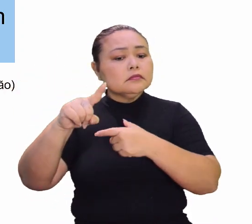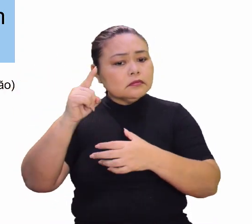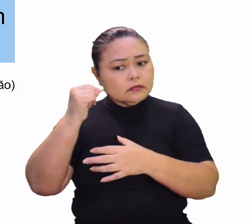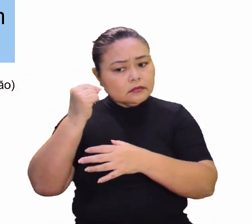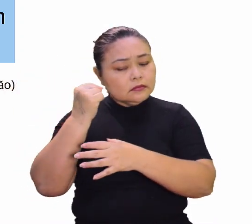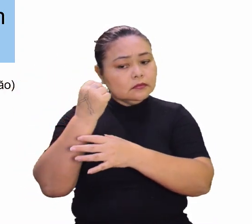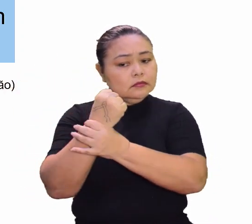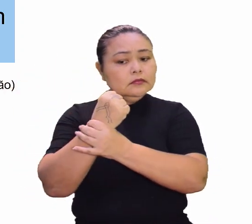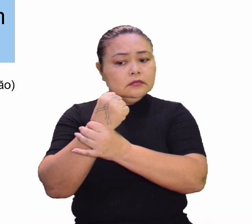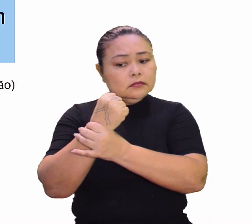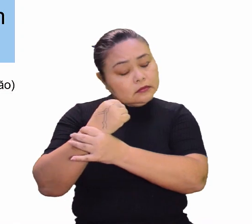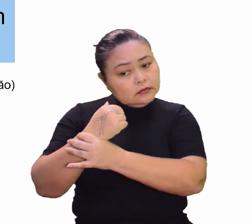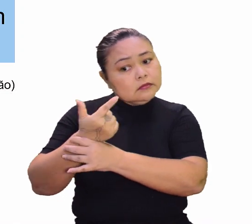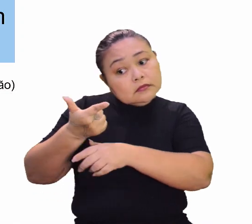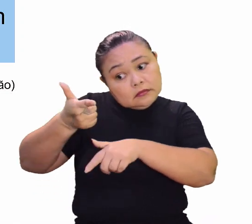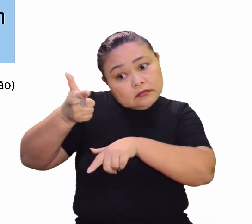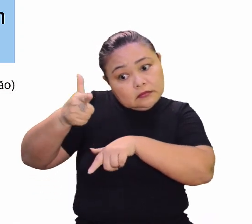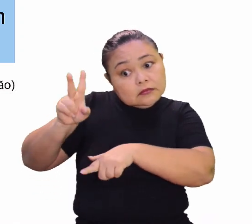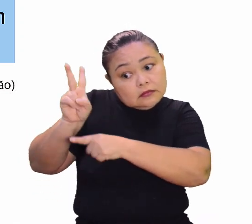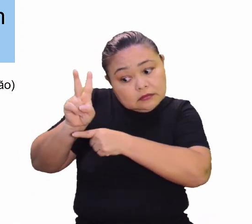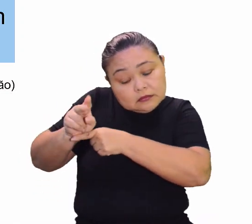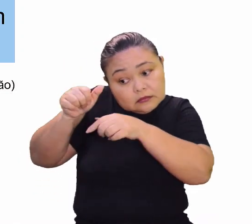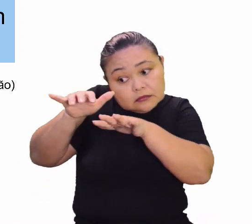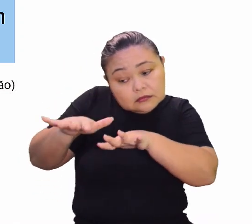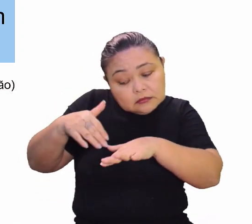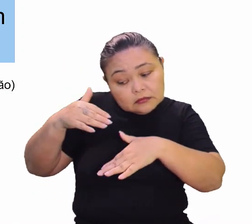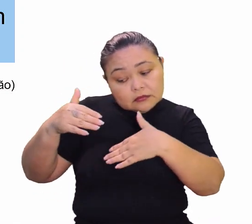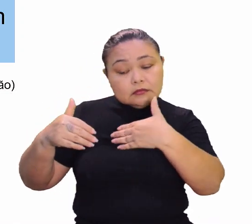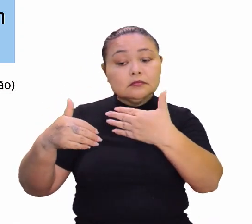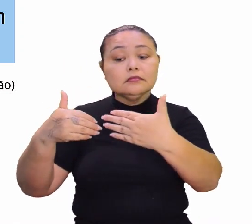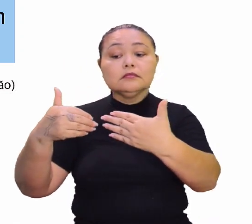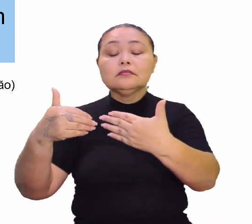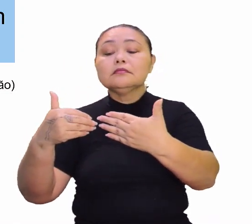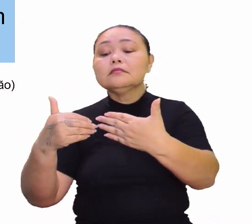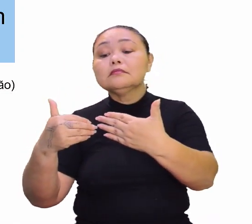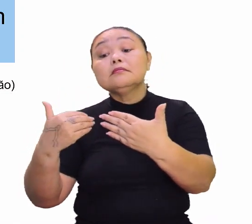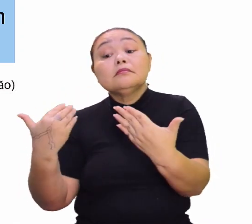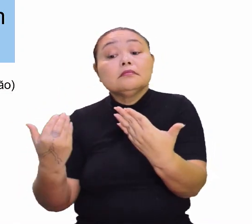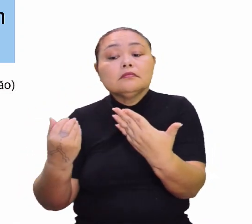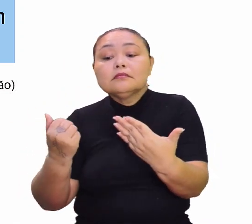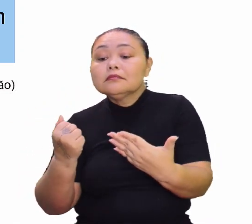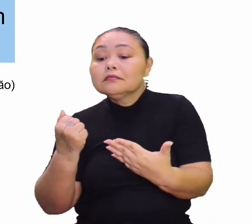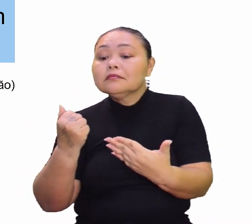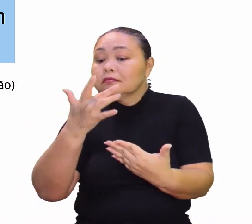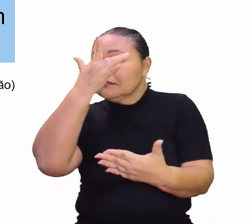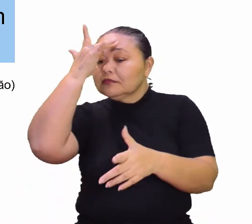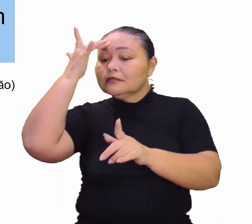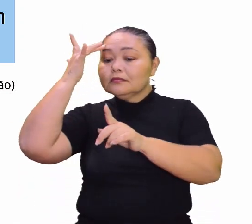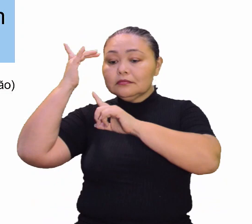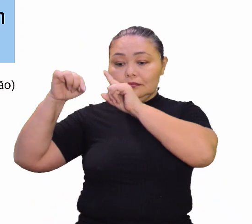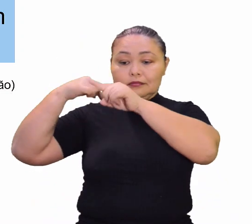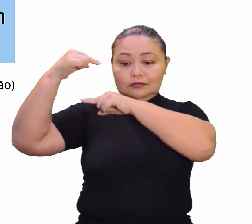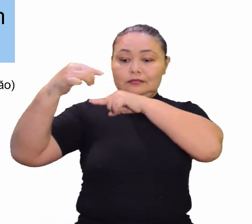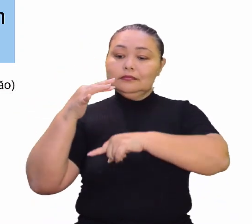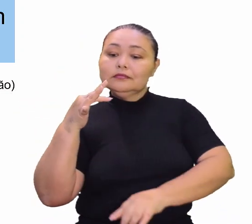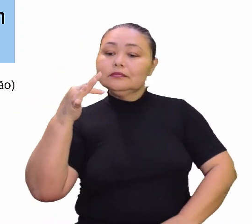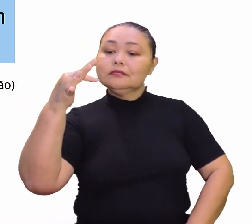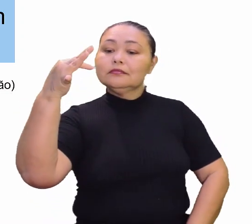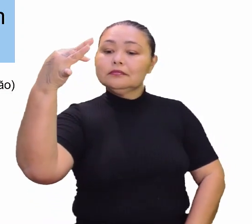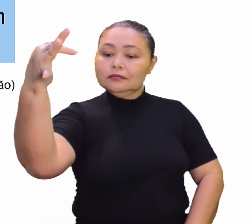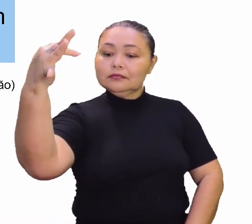garantidos para quem? Para as futuras gerações. Muito bem.